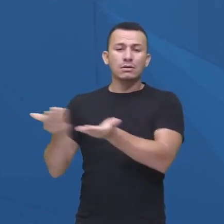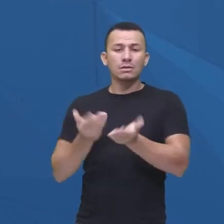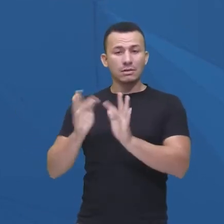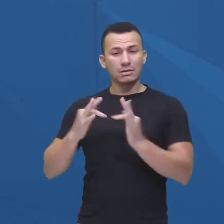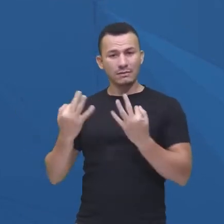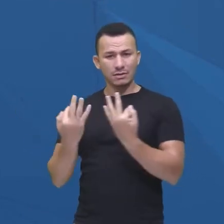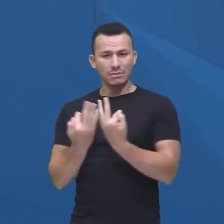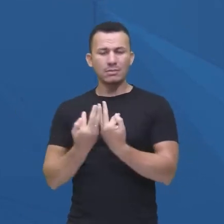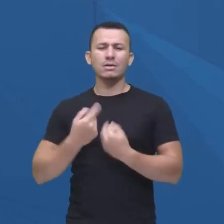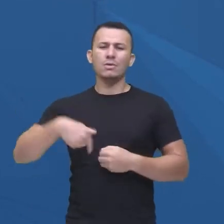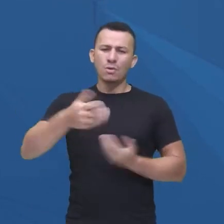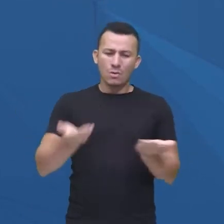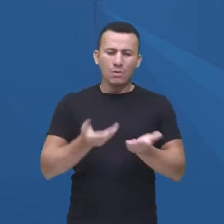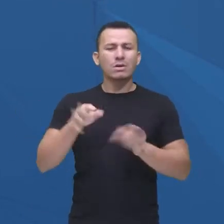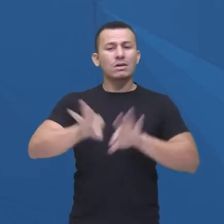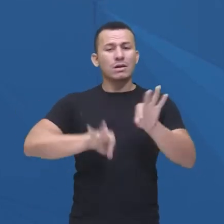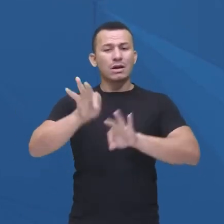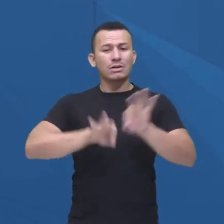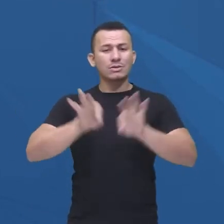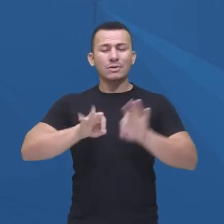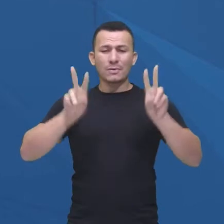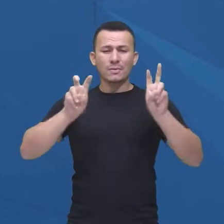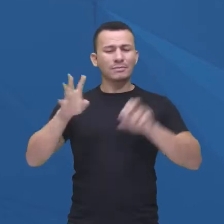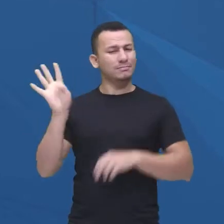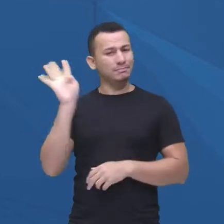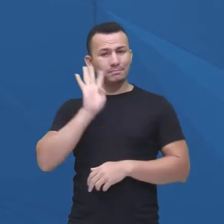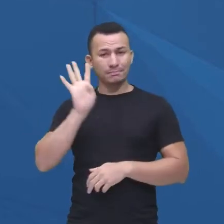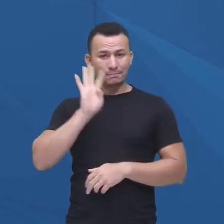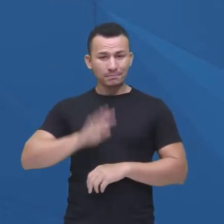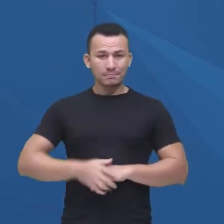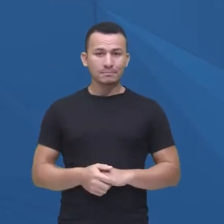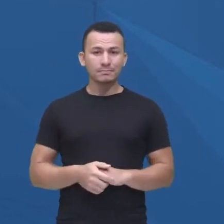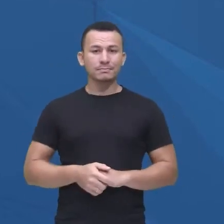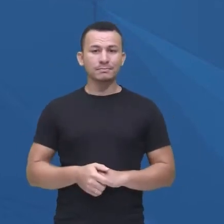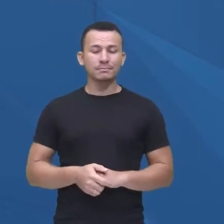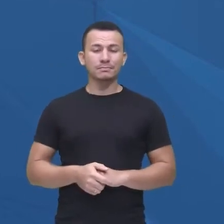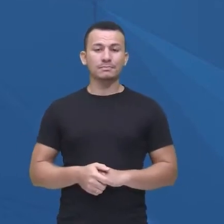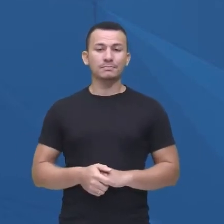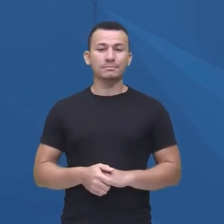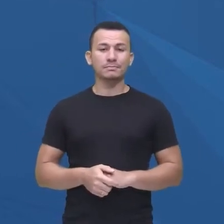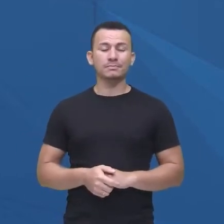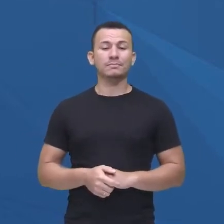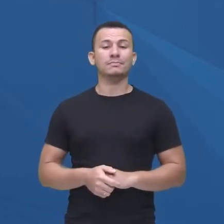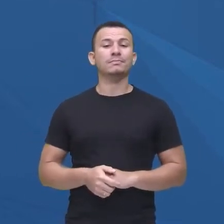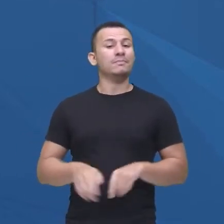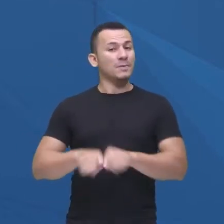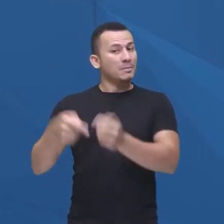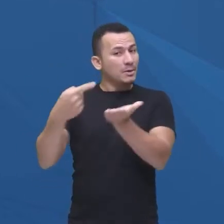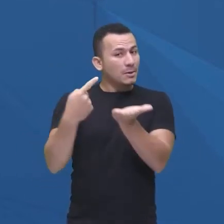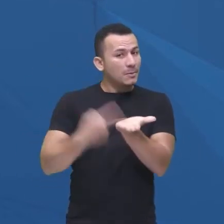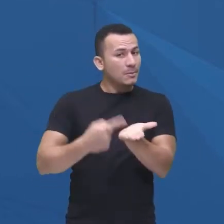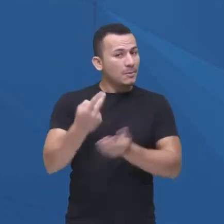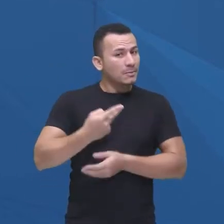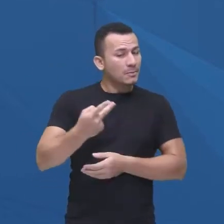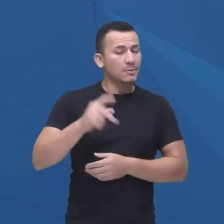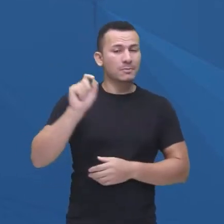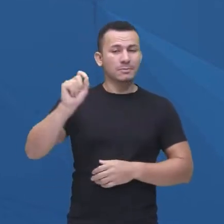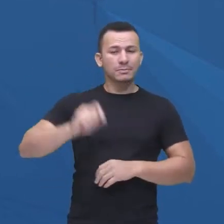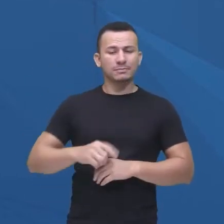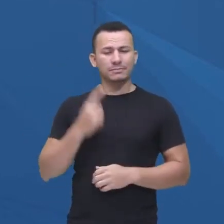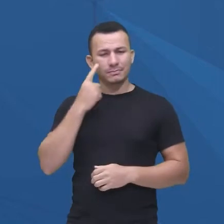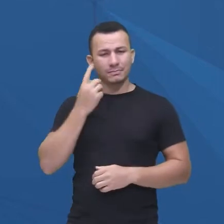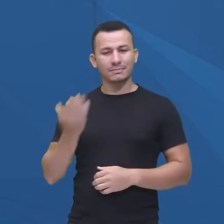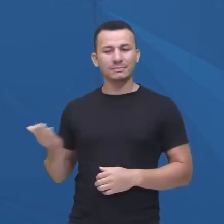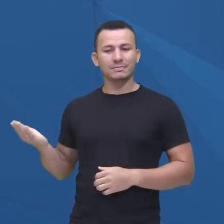preparou bastante coisas legais para vocês também, tá bom? Continuando ali, outro acordo que a gente tem que fechar aqui, nesse momento,